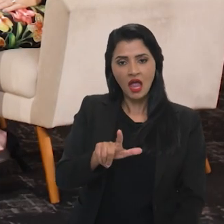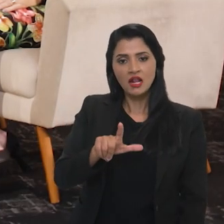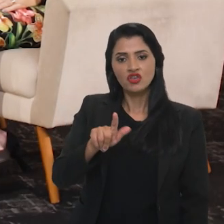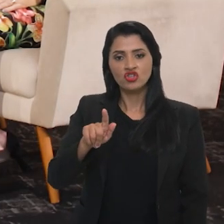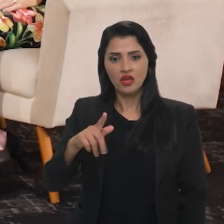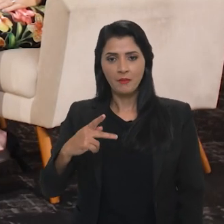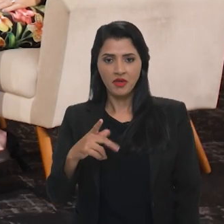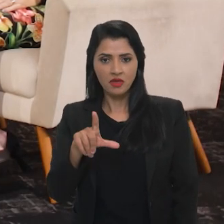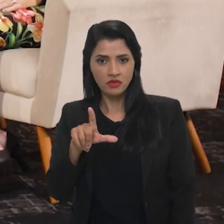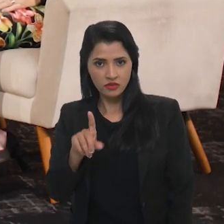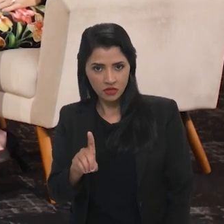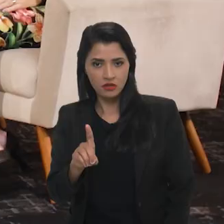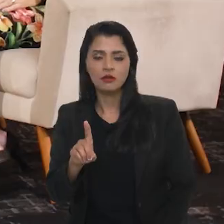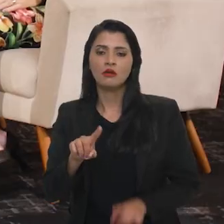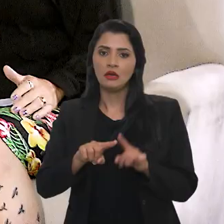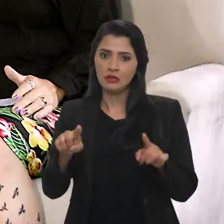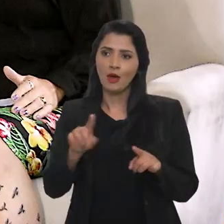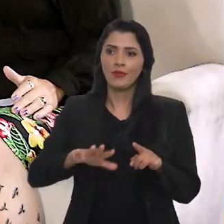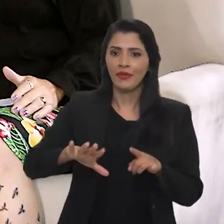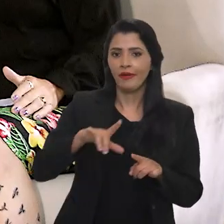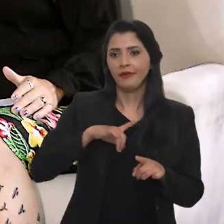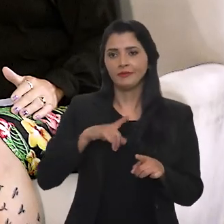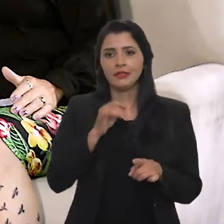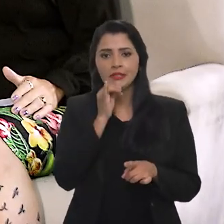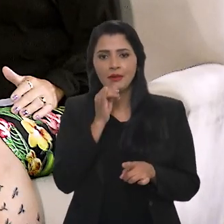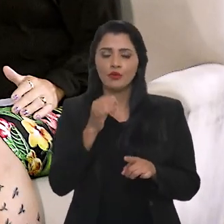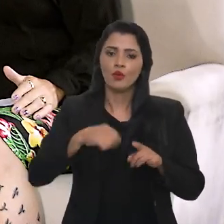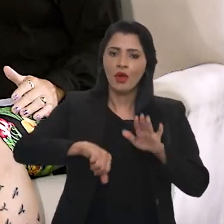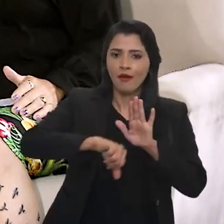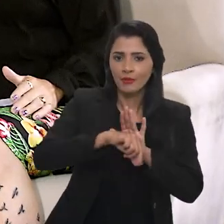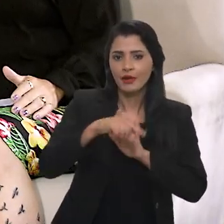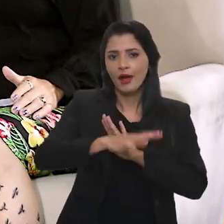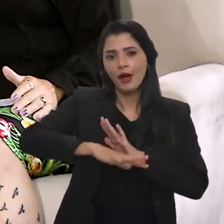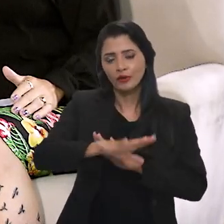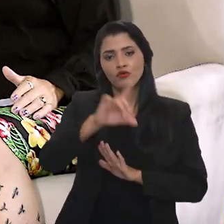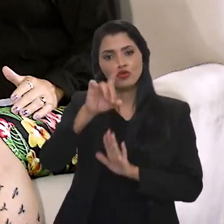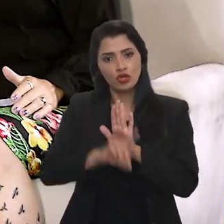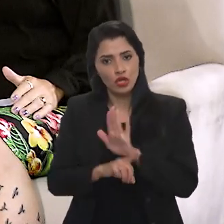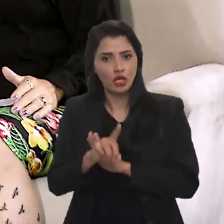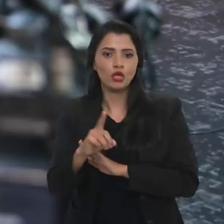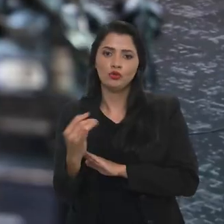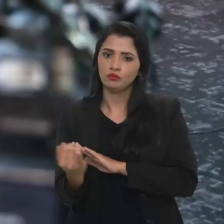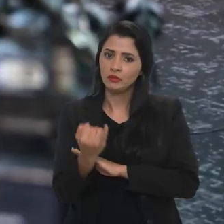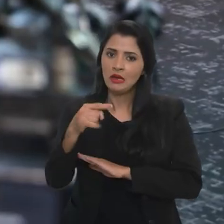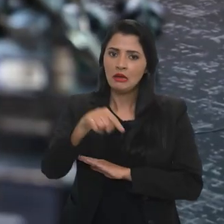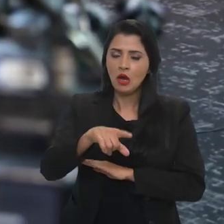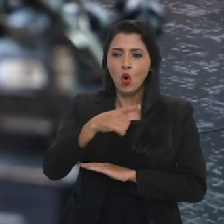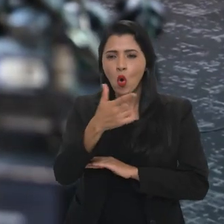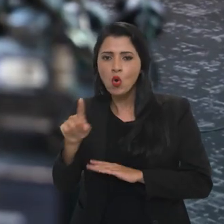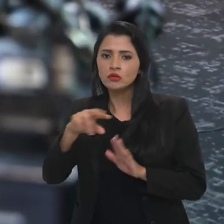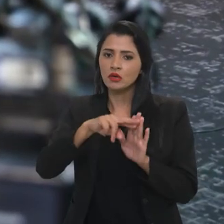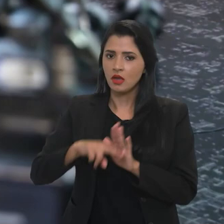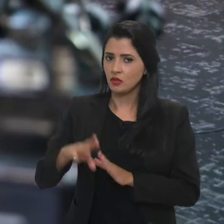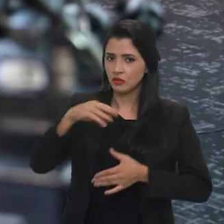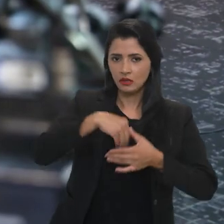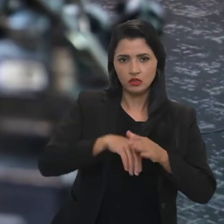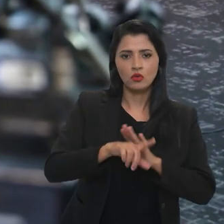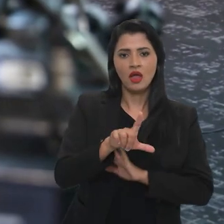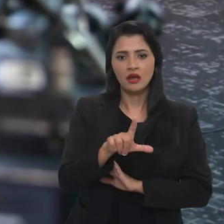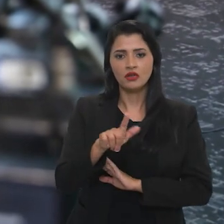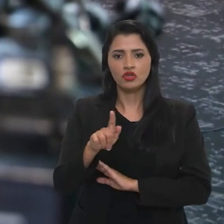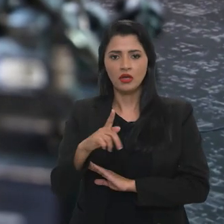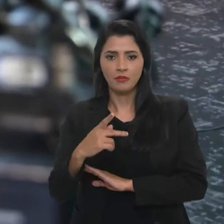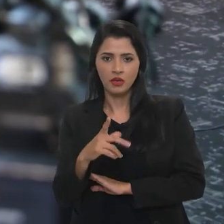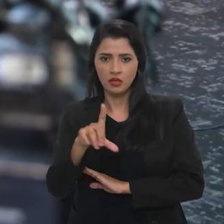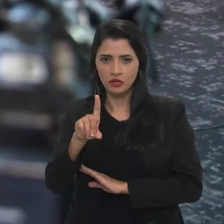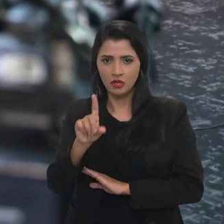para além da Lei Geral de Proteção de Dados. A gente tem na área criminal, a gente tem como direito fundamental e outras regras que não estão na LGPD. Mas a